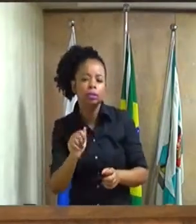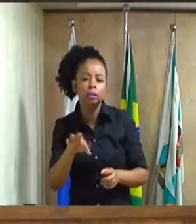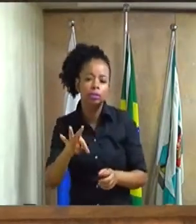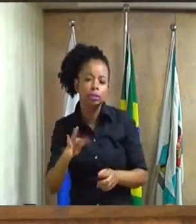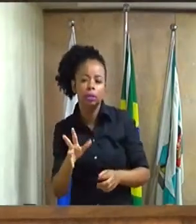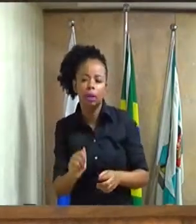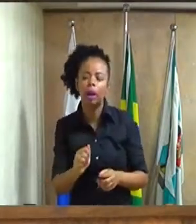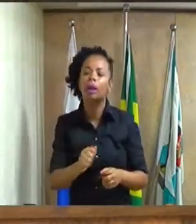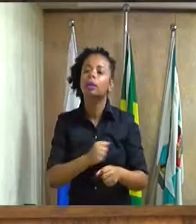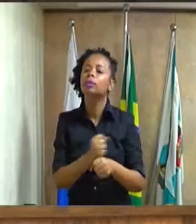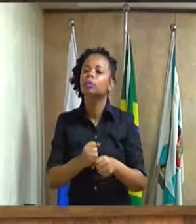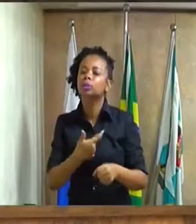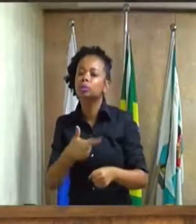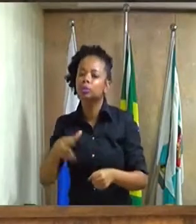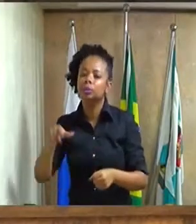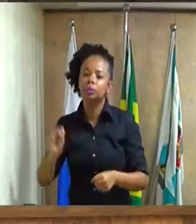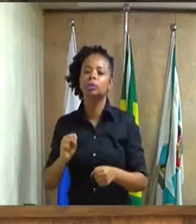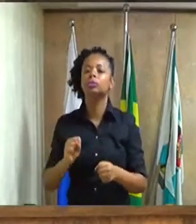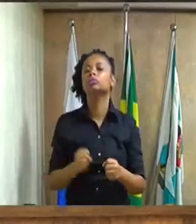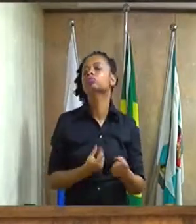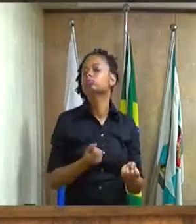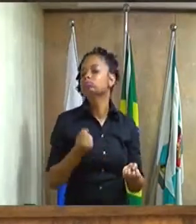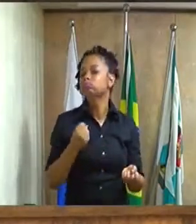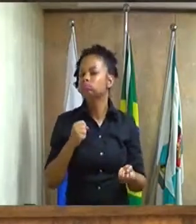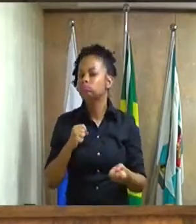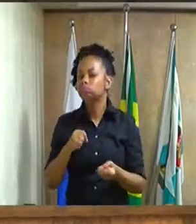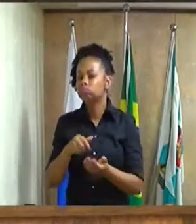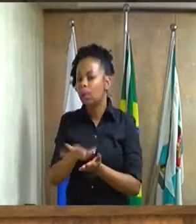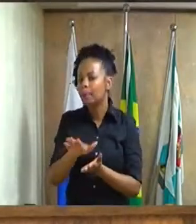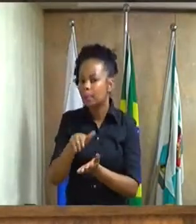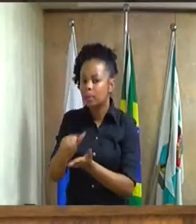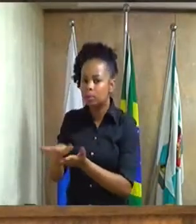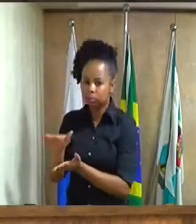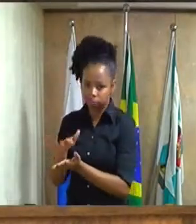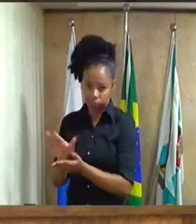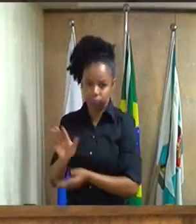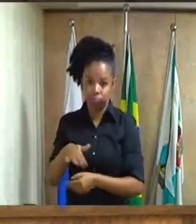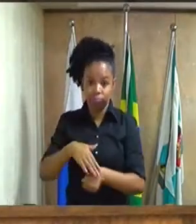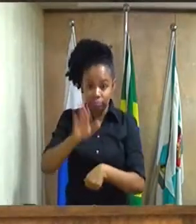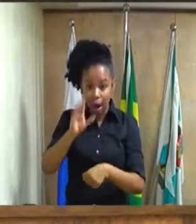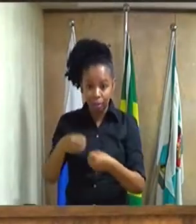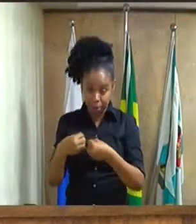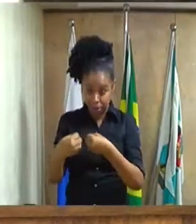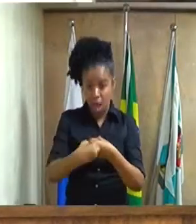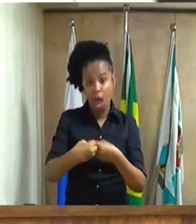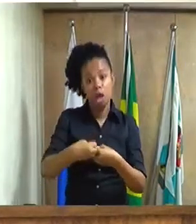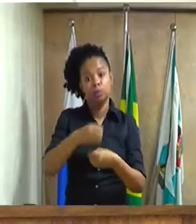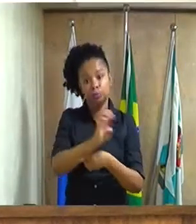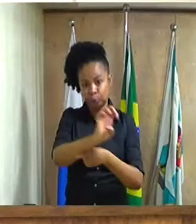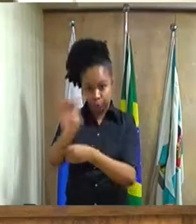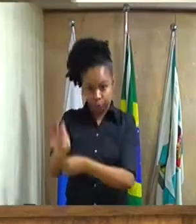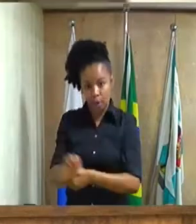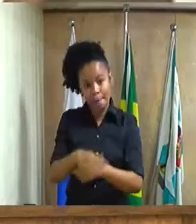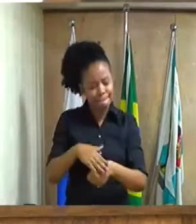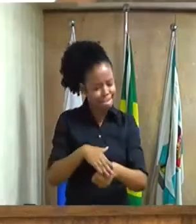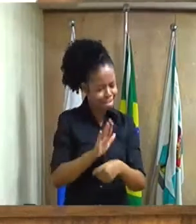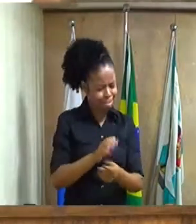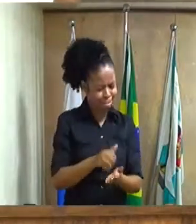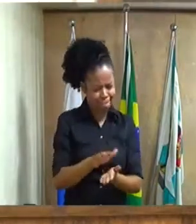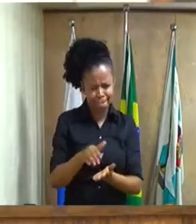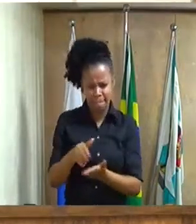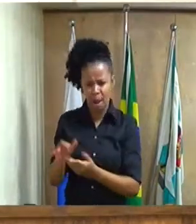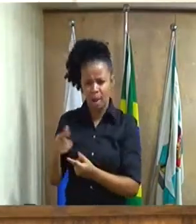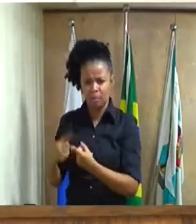município que mais desempregou no Estado, e também que não é uma verdade. É em função da